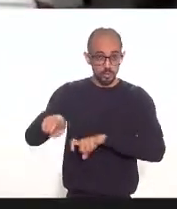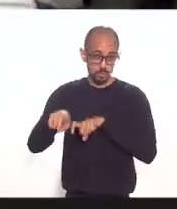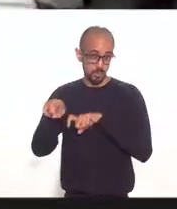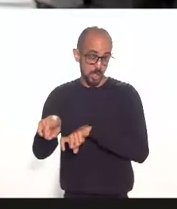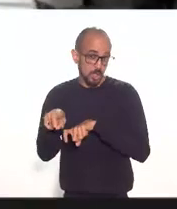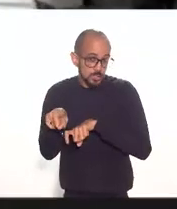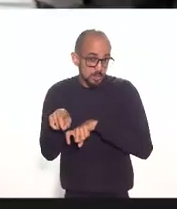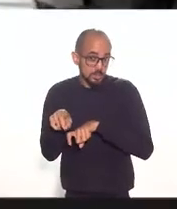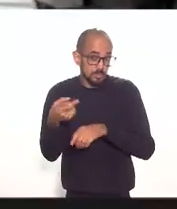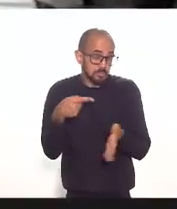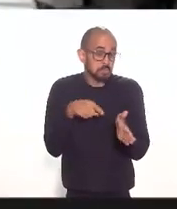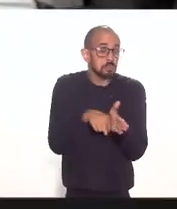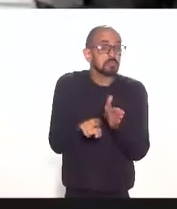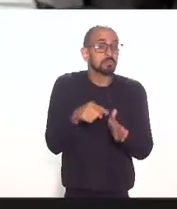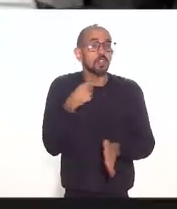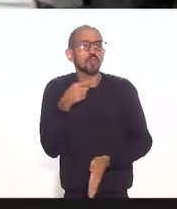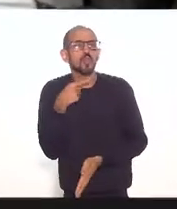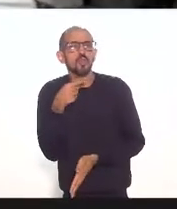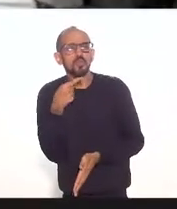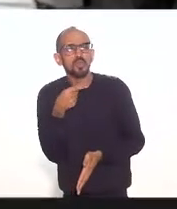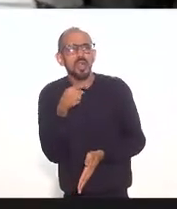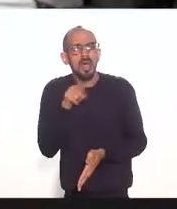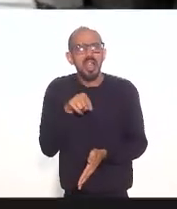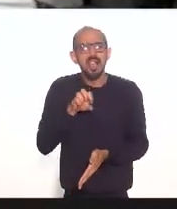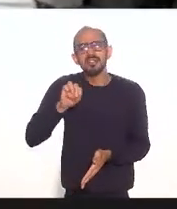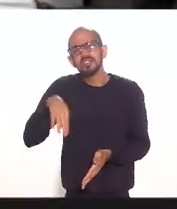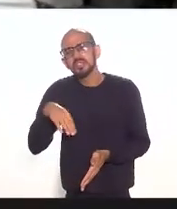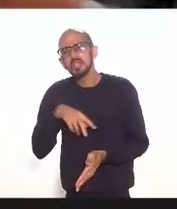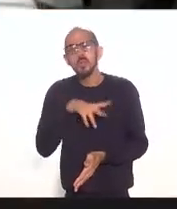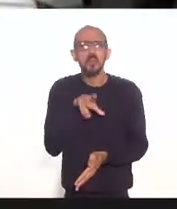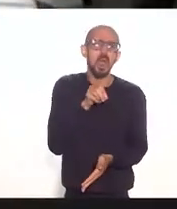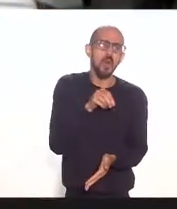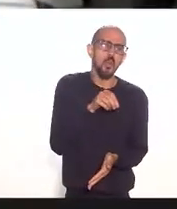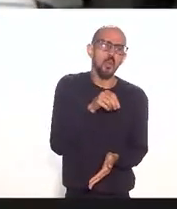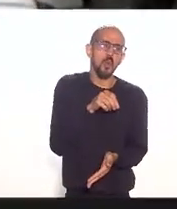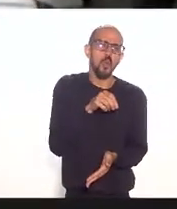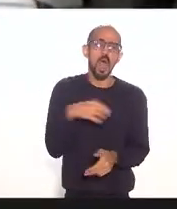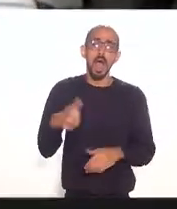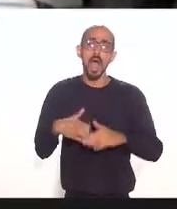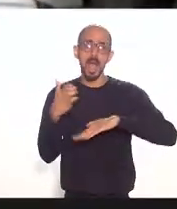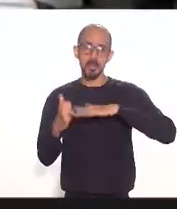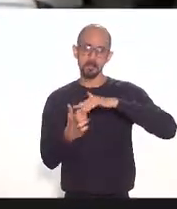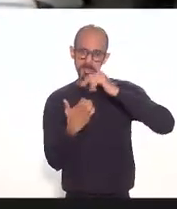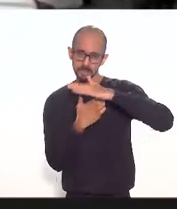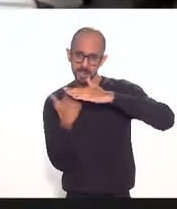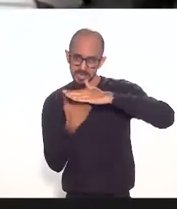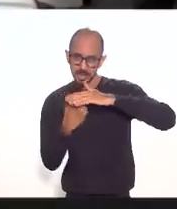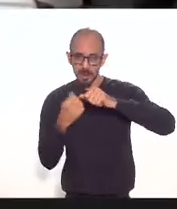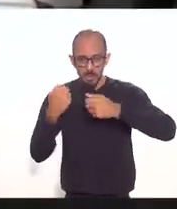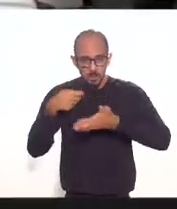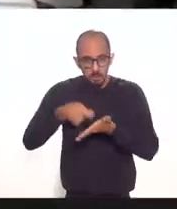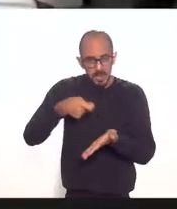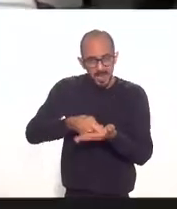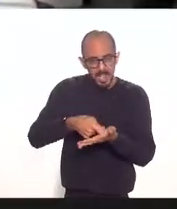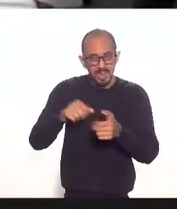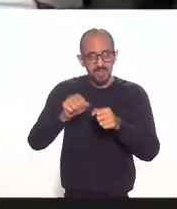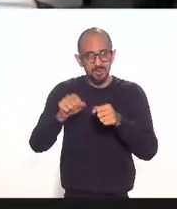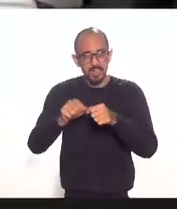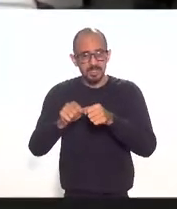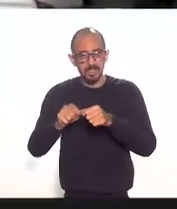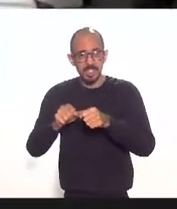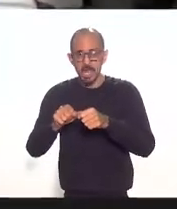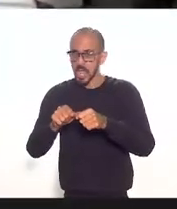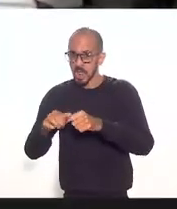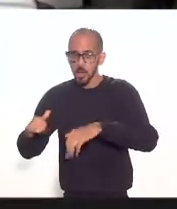percentual de 7% ou não a companhia aérea tem que fazer o voo no hub mais o voo no interior